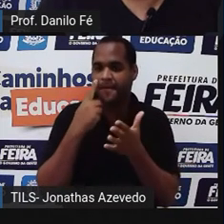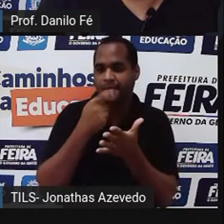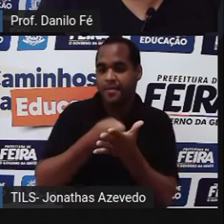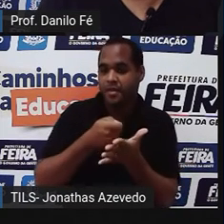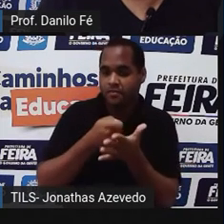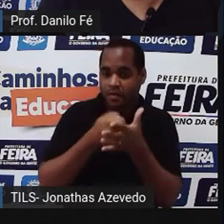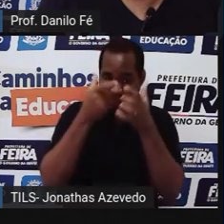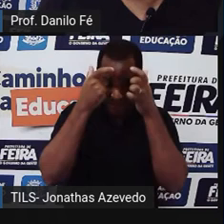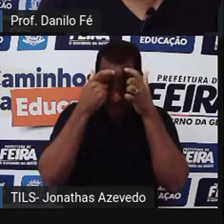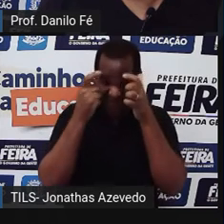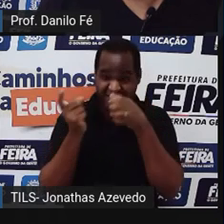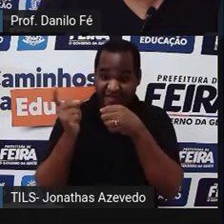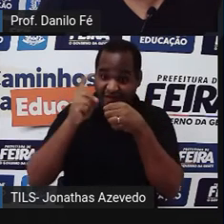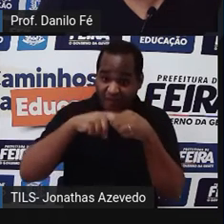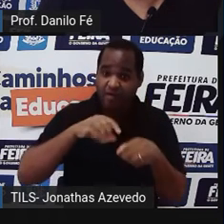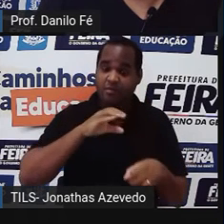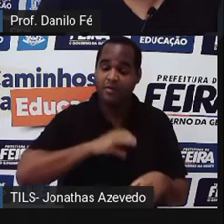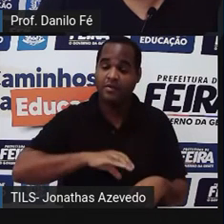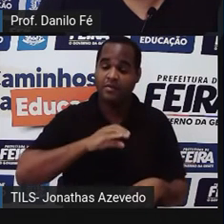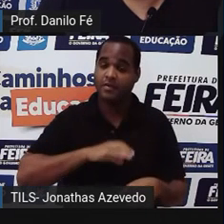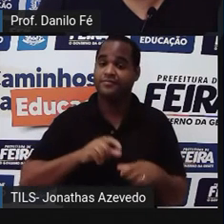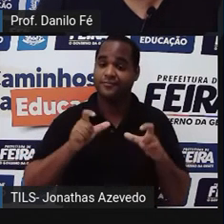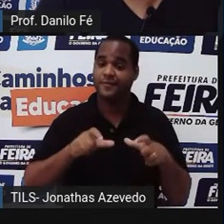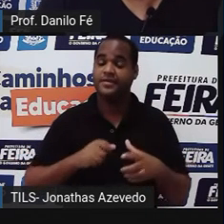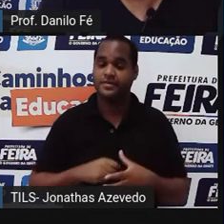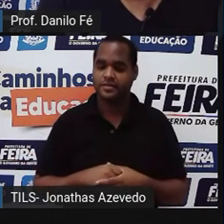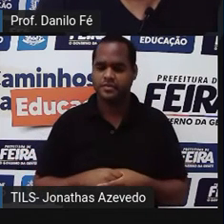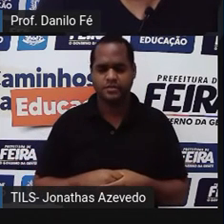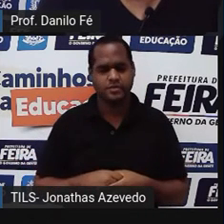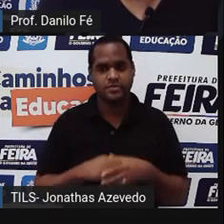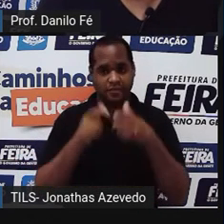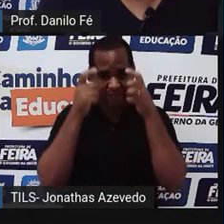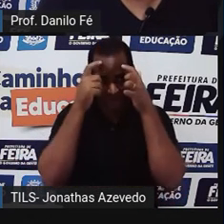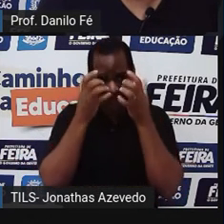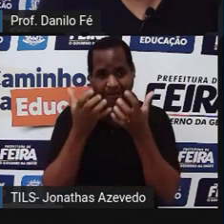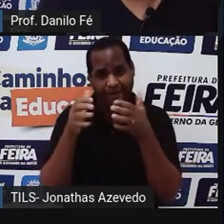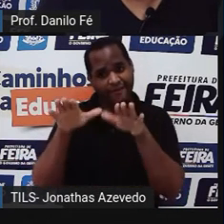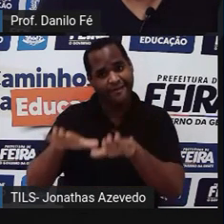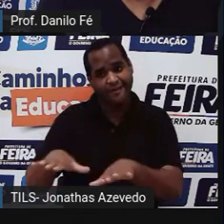retorne a Portugal. O rei queria ficar.